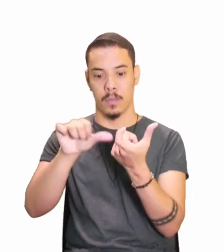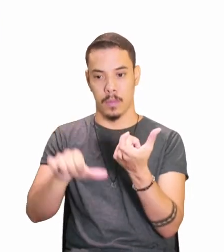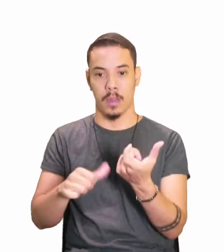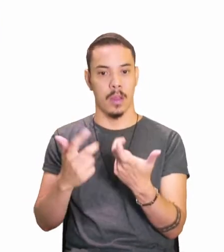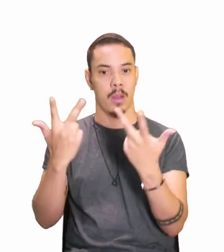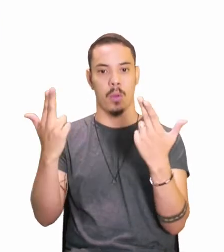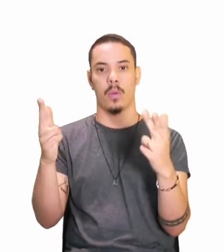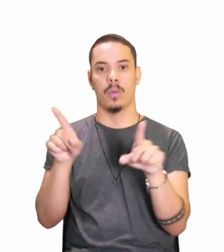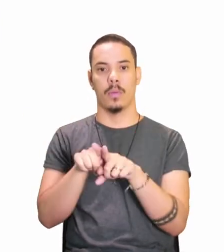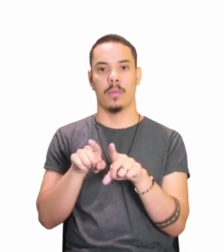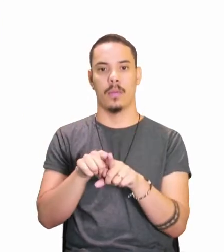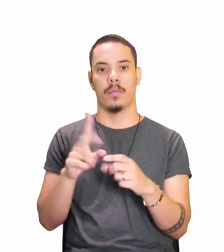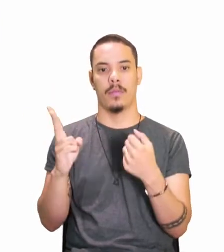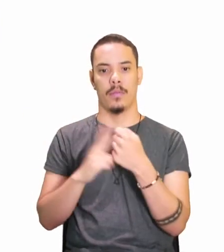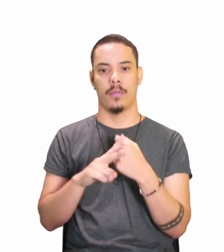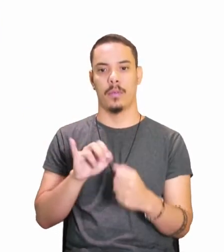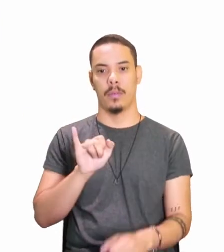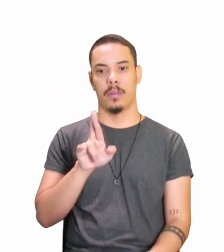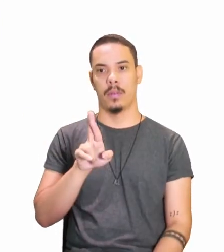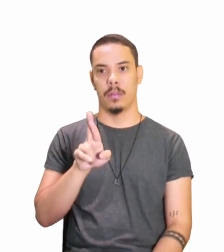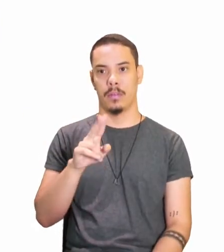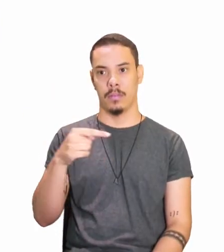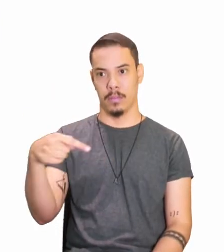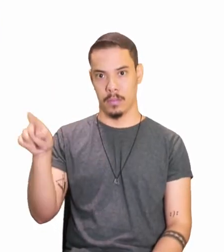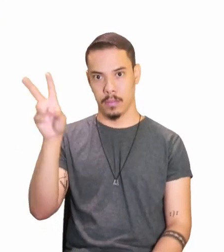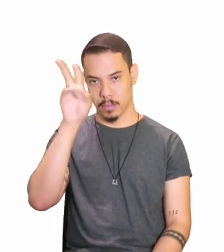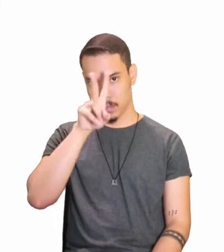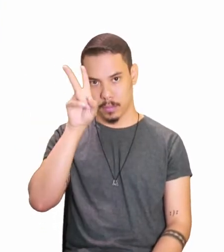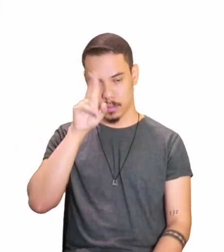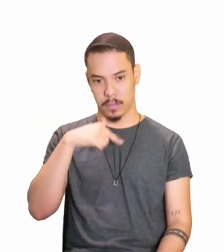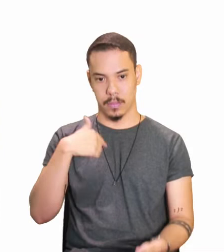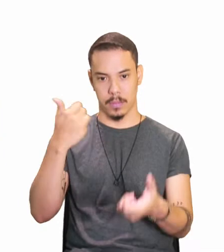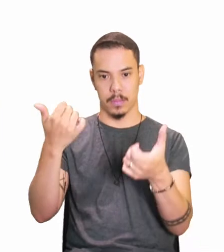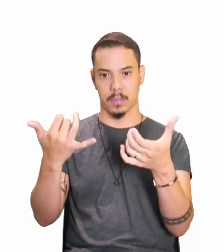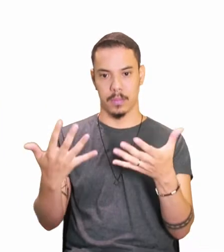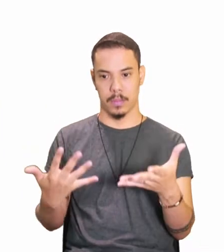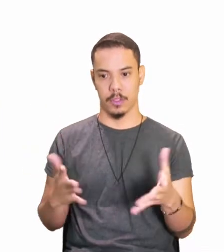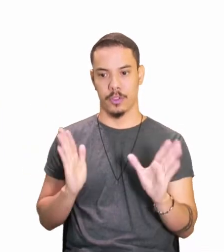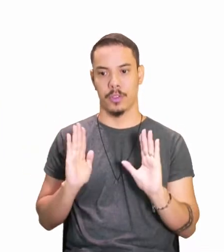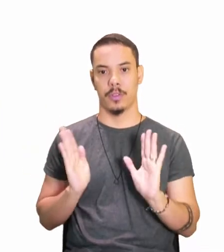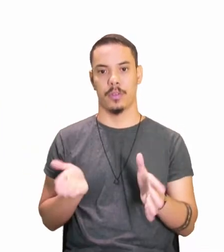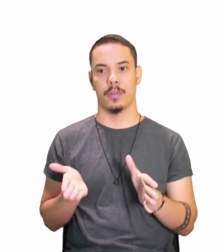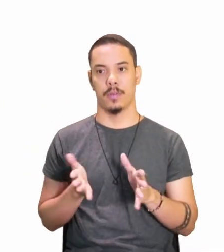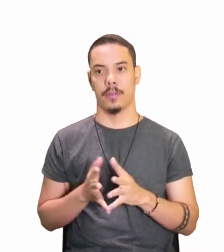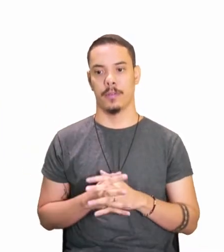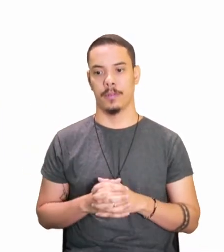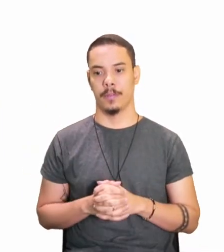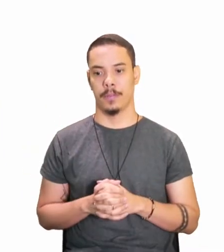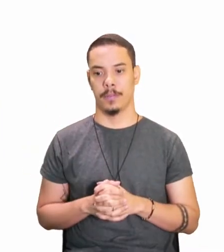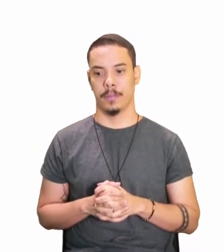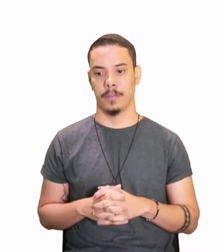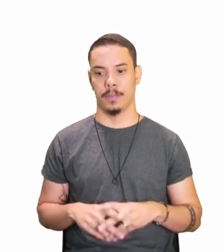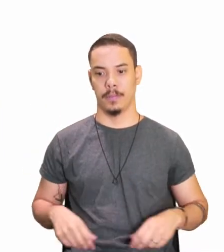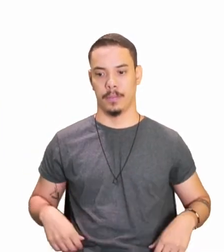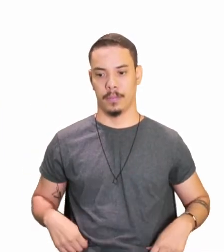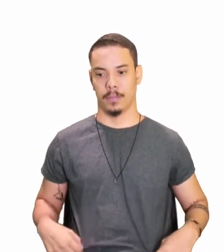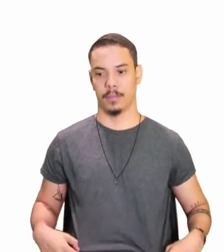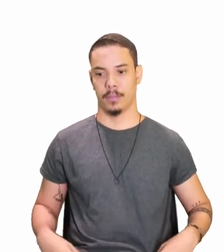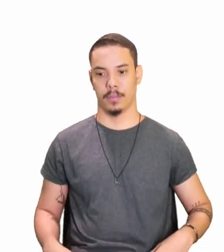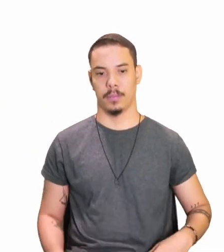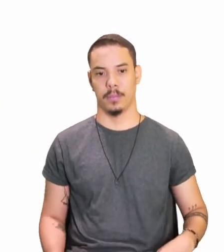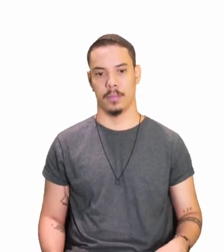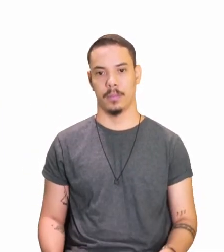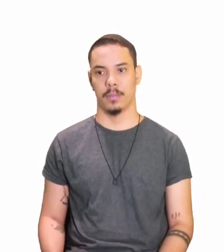verbo ir, tá bom? Tem a mesma conjugação, o verbo ser e o verbo ir, tá? Então,